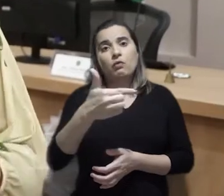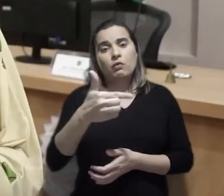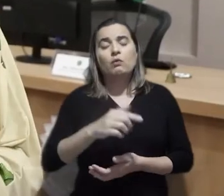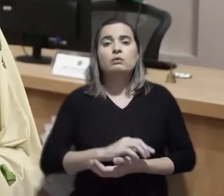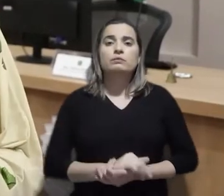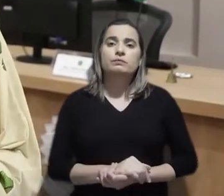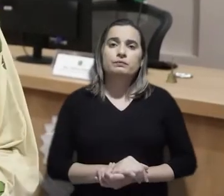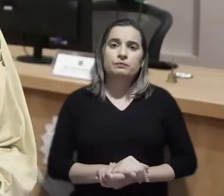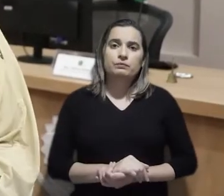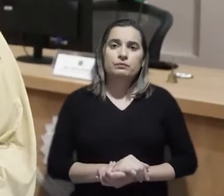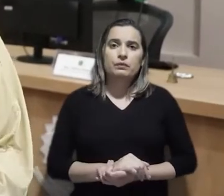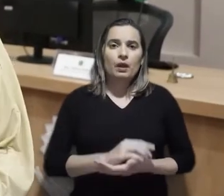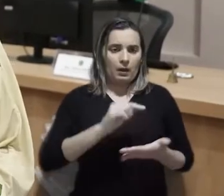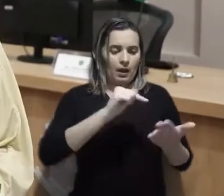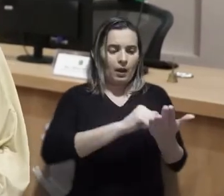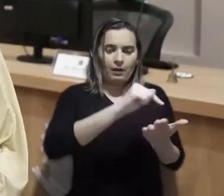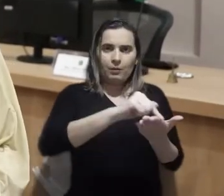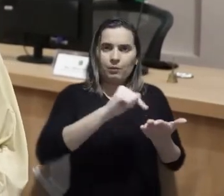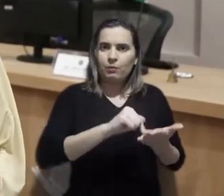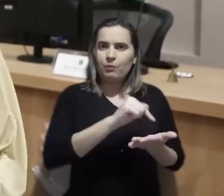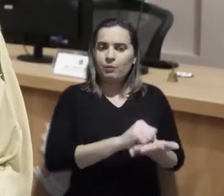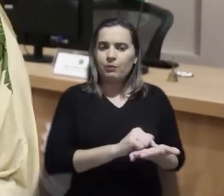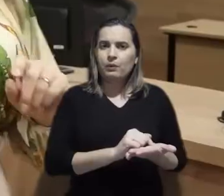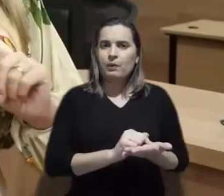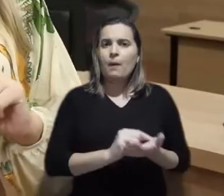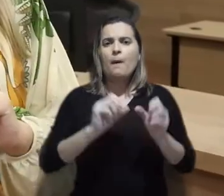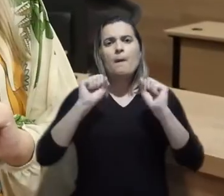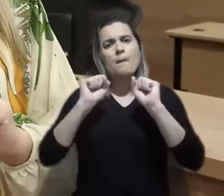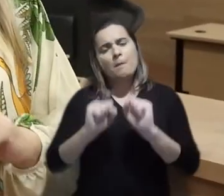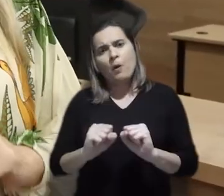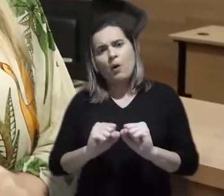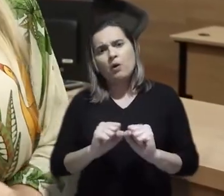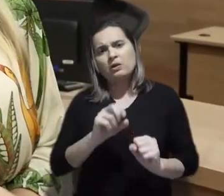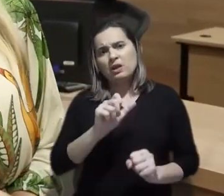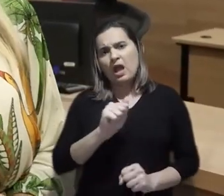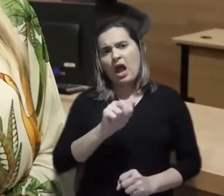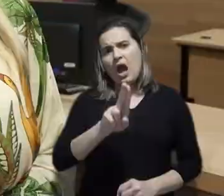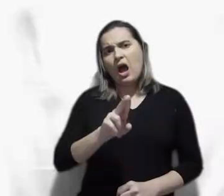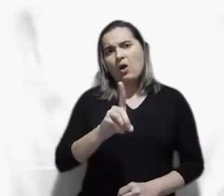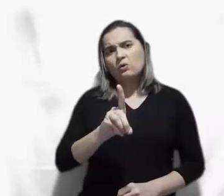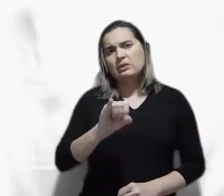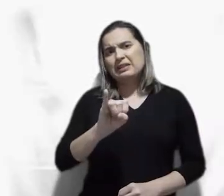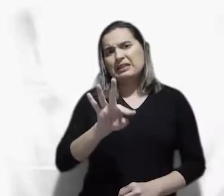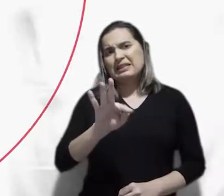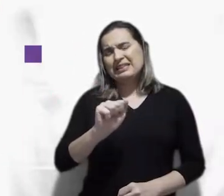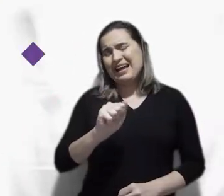A urna eletrônica não pode ser auditada. É fato ou boato?